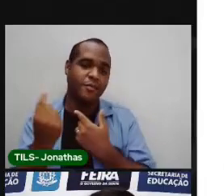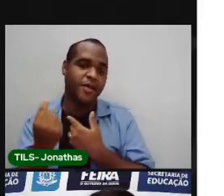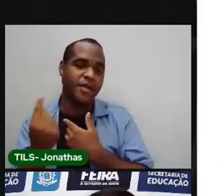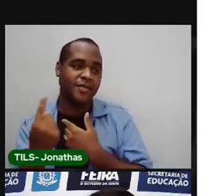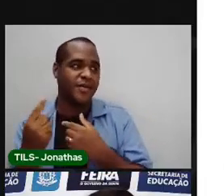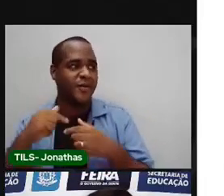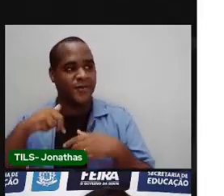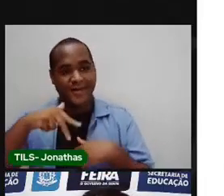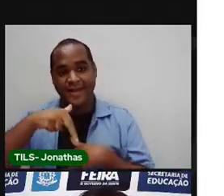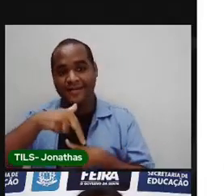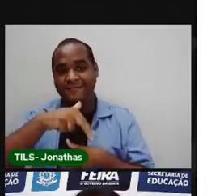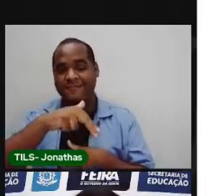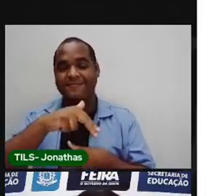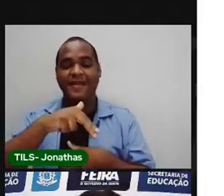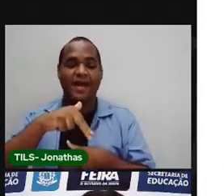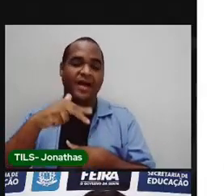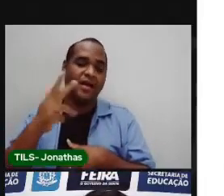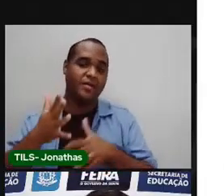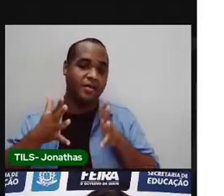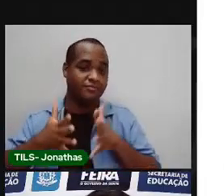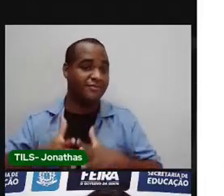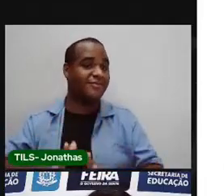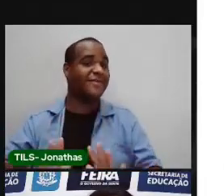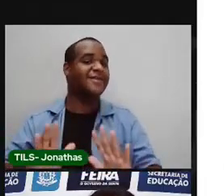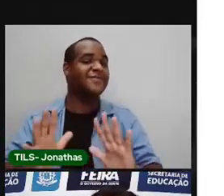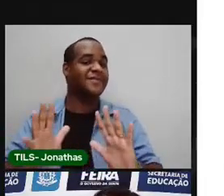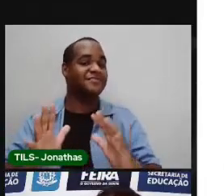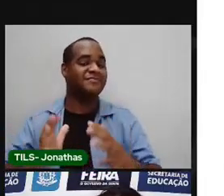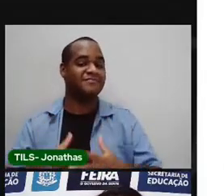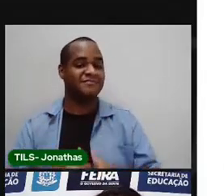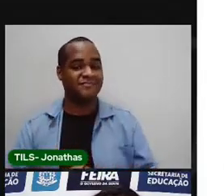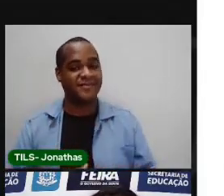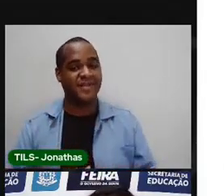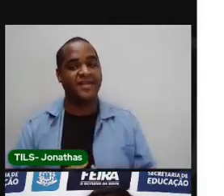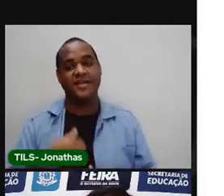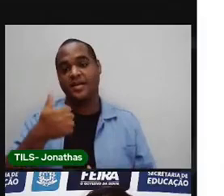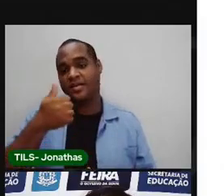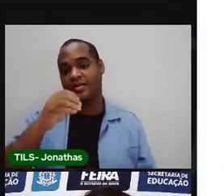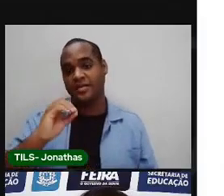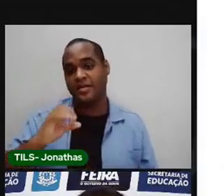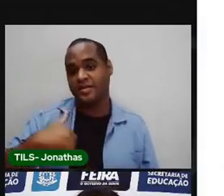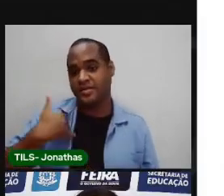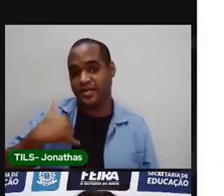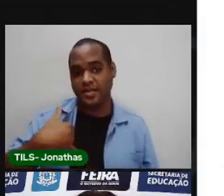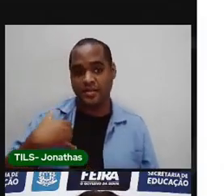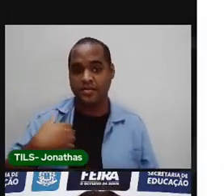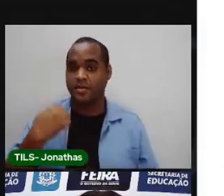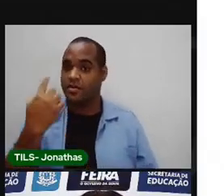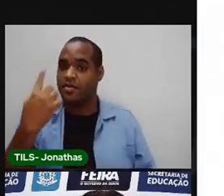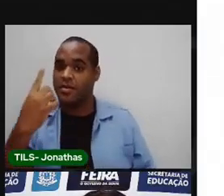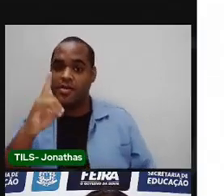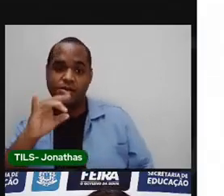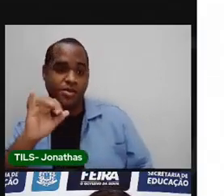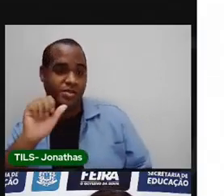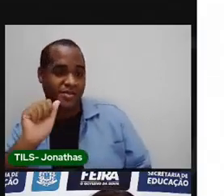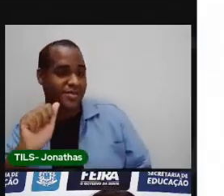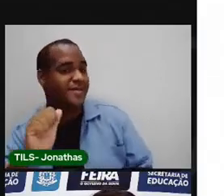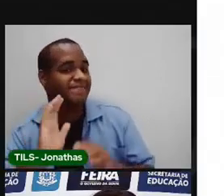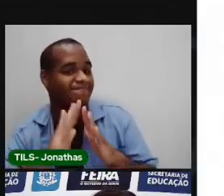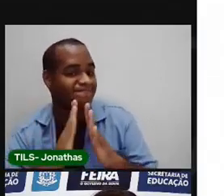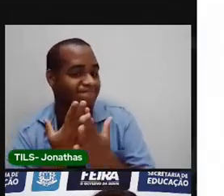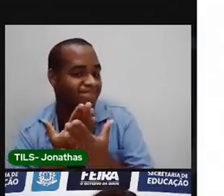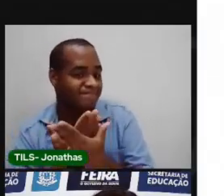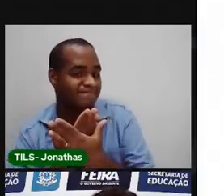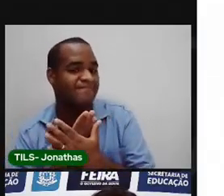passo. O nascimento. 10 anos. Primeiro dia da escola.